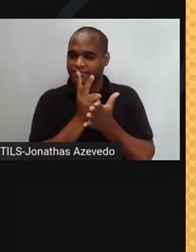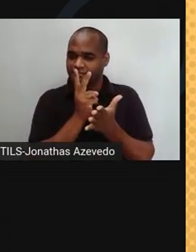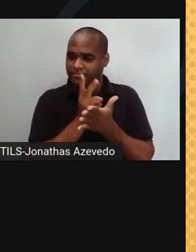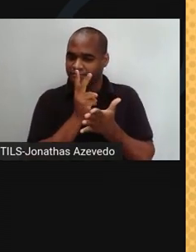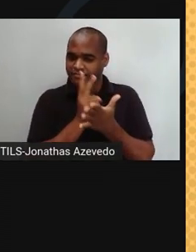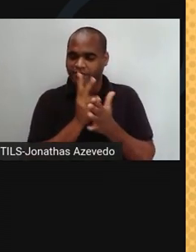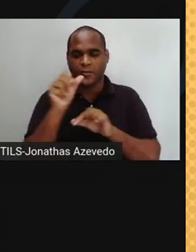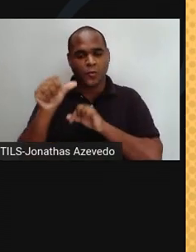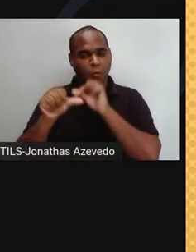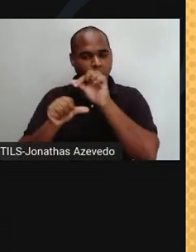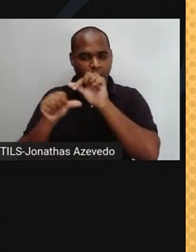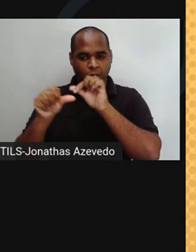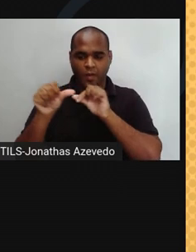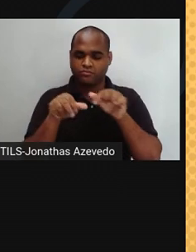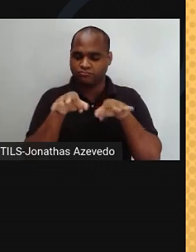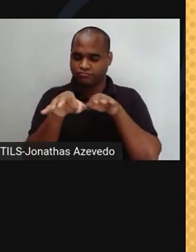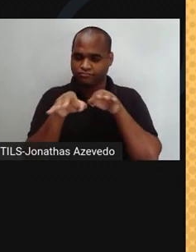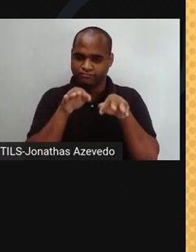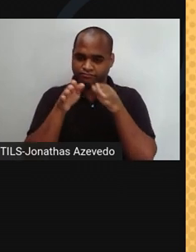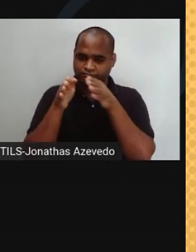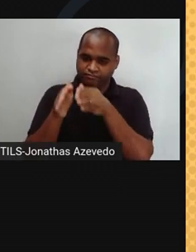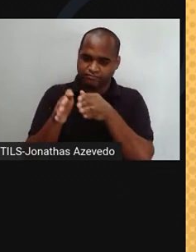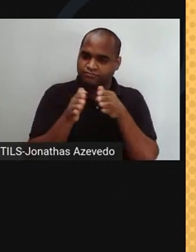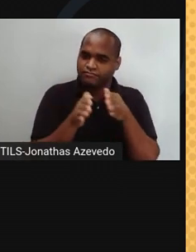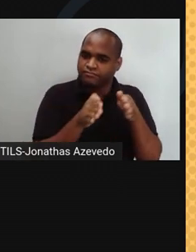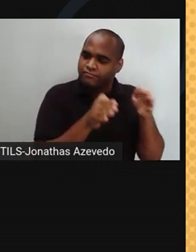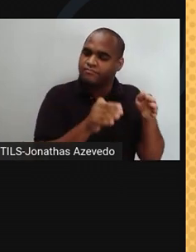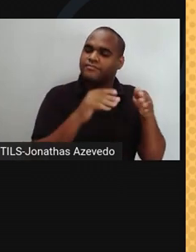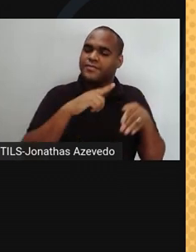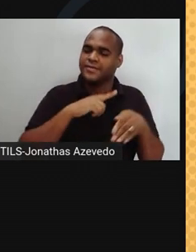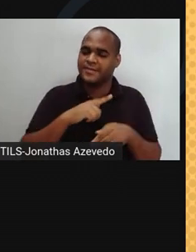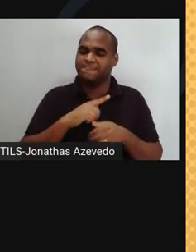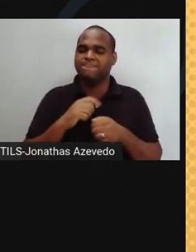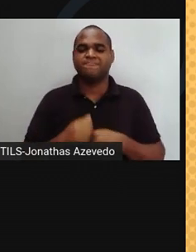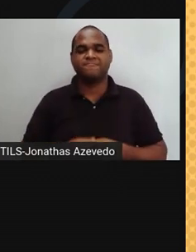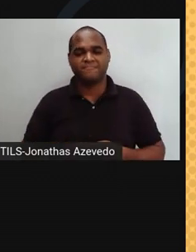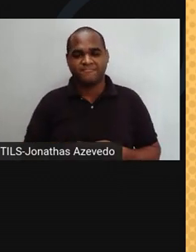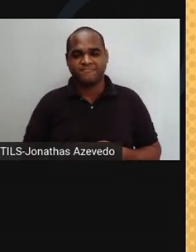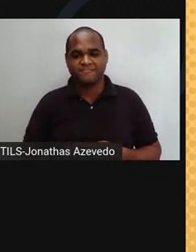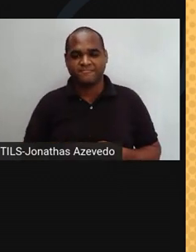ocupa o mesmo espaço. As partículas estão organizadas e juntinhas.